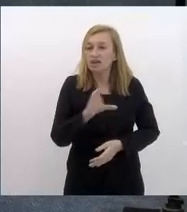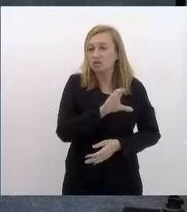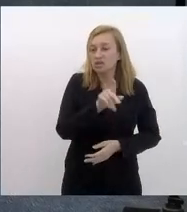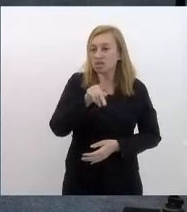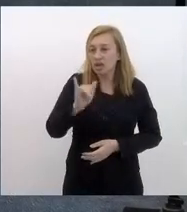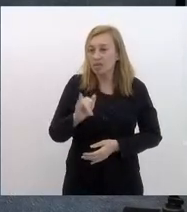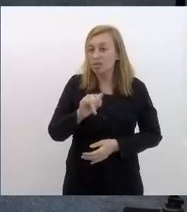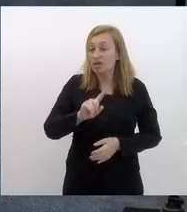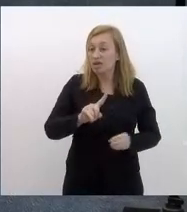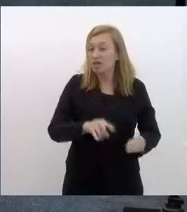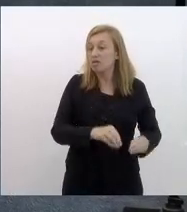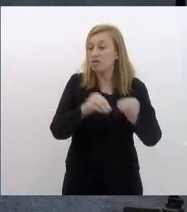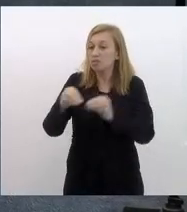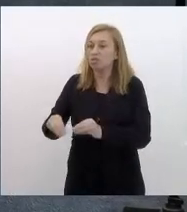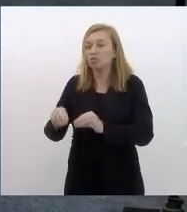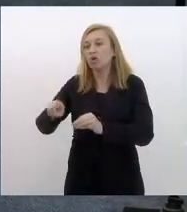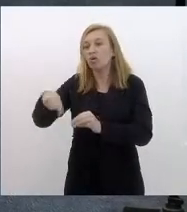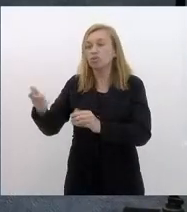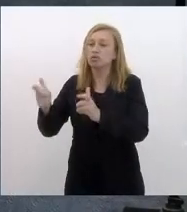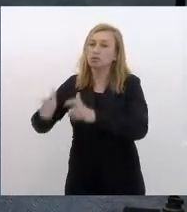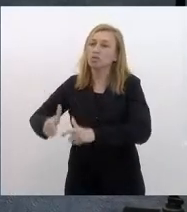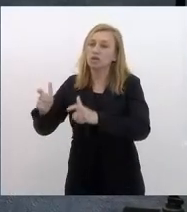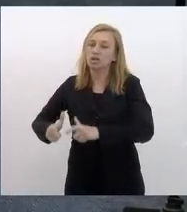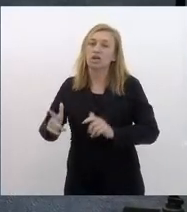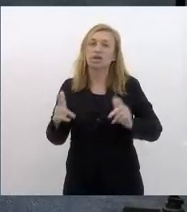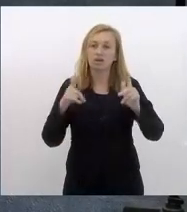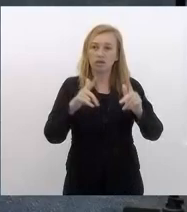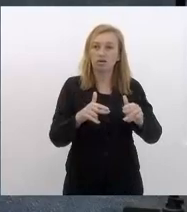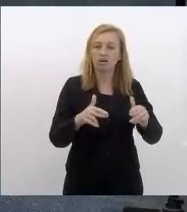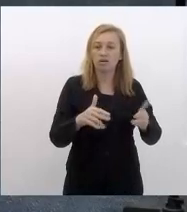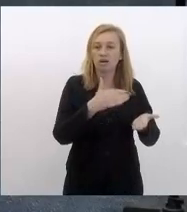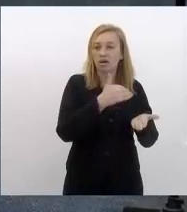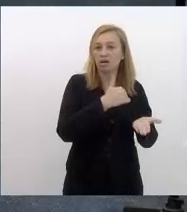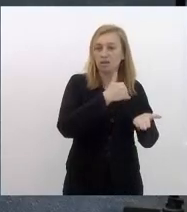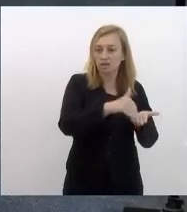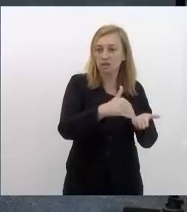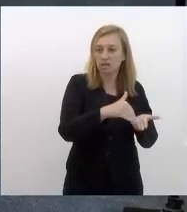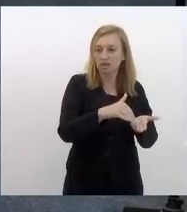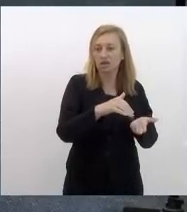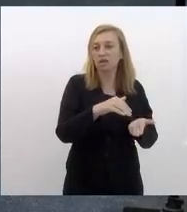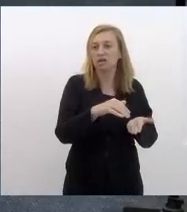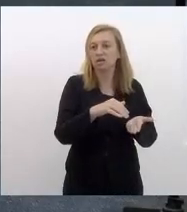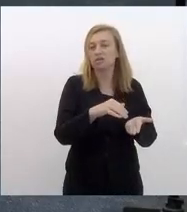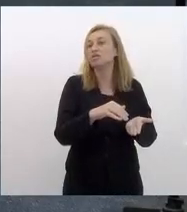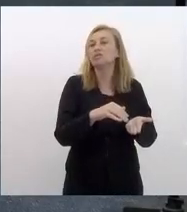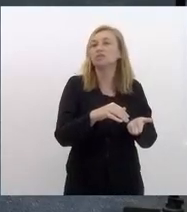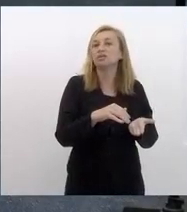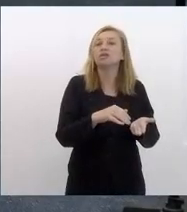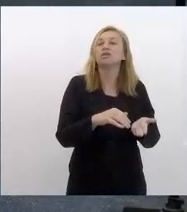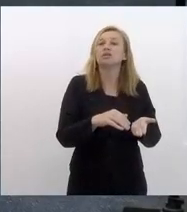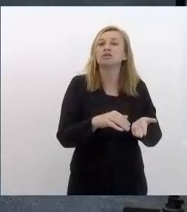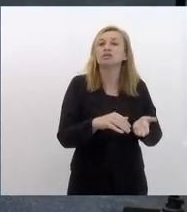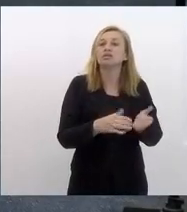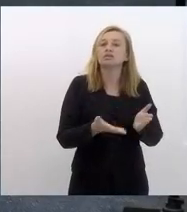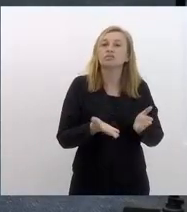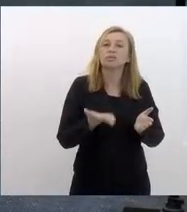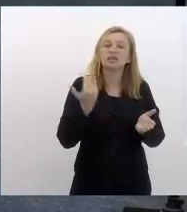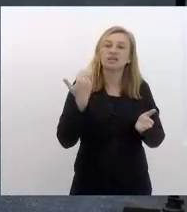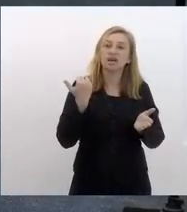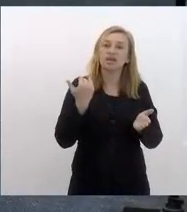ainda com o secretário Wagner Victor quando o arquivo foi para o CIEP a gente tentou impedir que fosse e depois